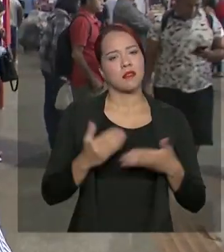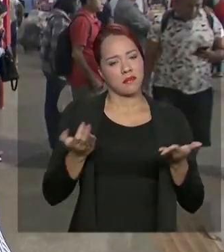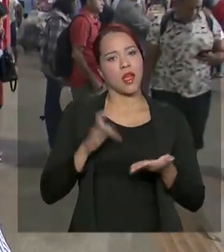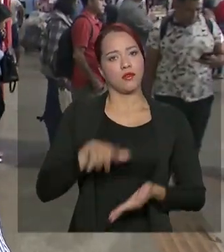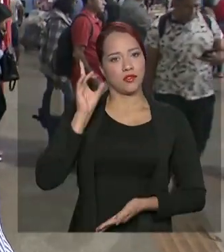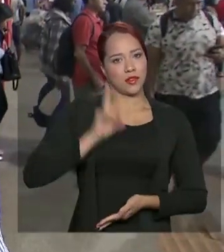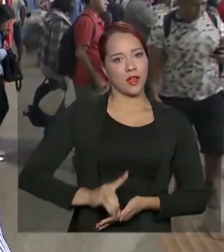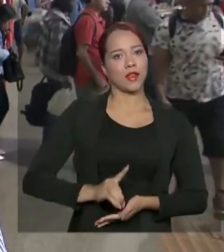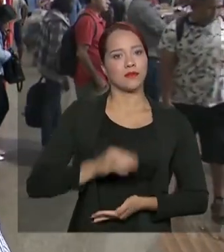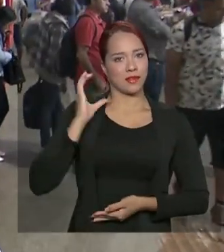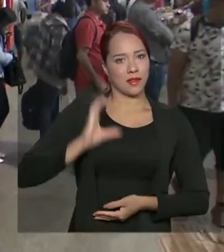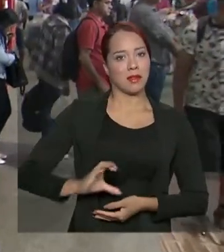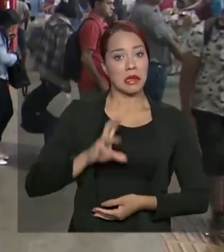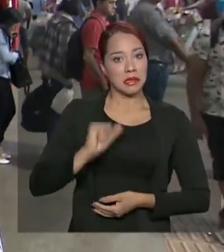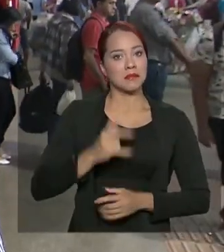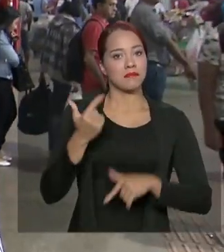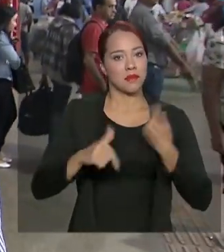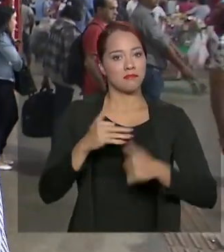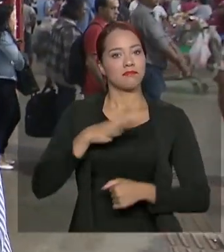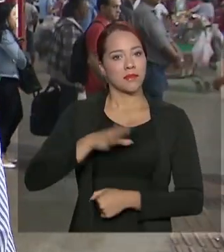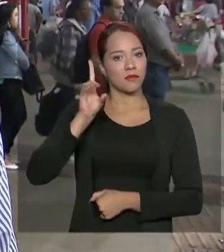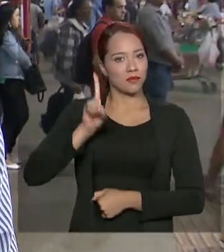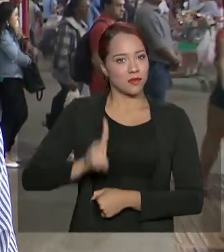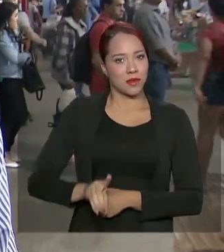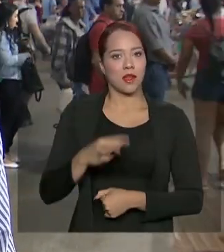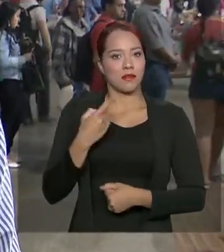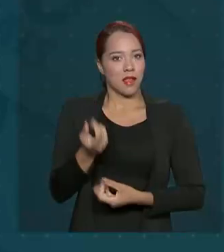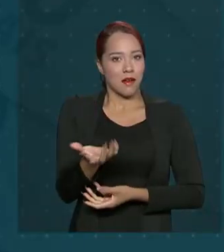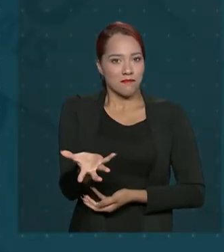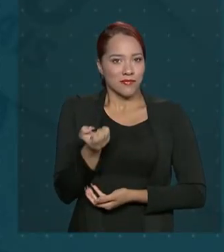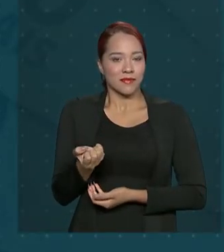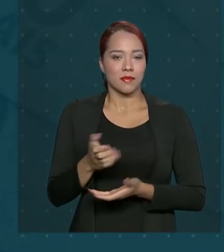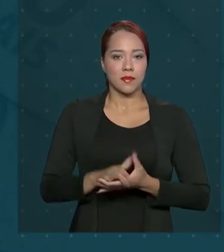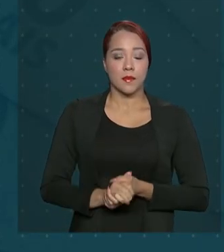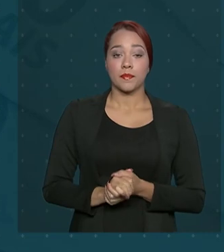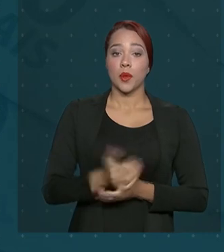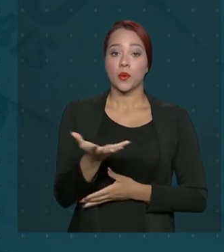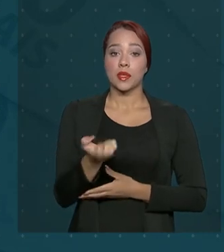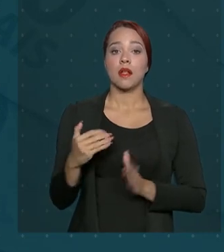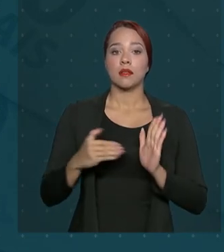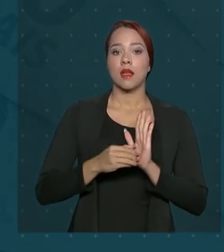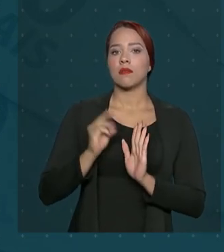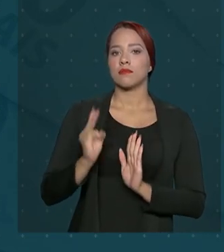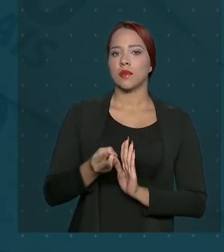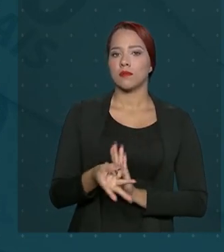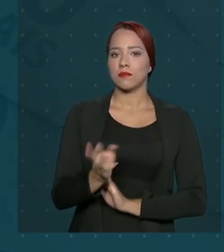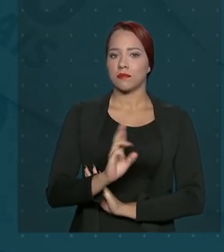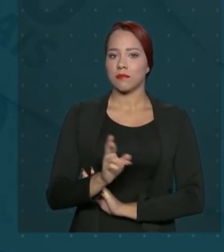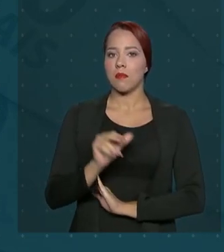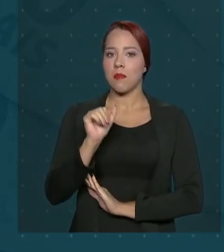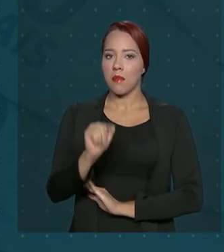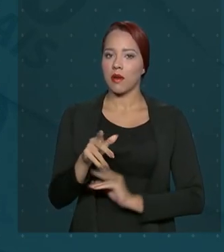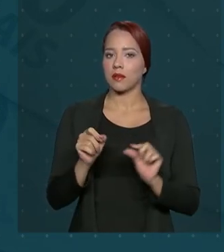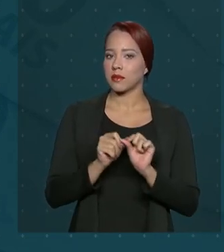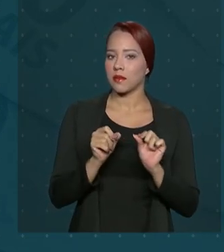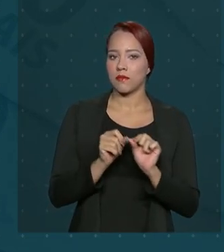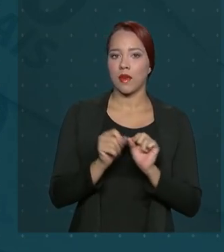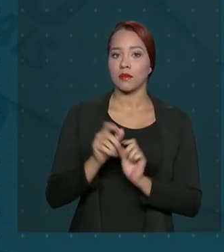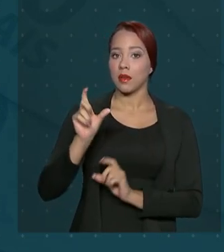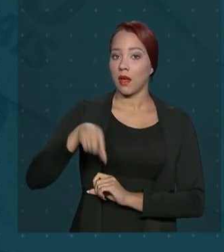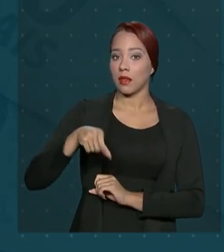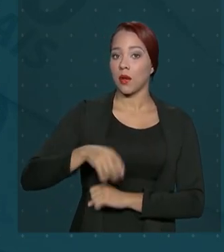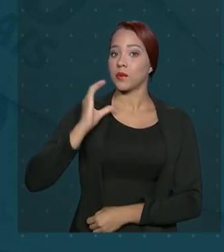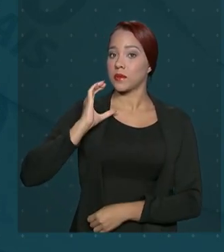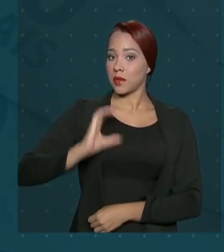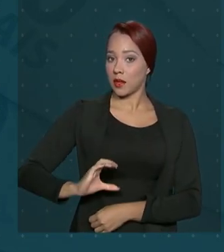do cidadão, né? Se trabalhou, ele tem direito a estar recebendo. Os saques de até 3 mil reais podem ser feitos com o cartão do